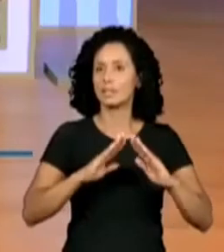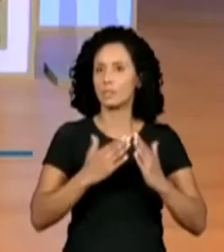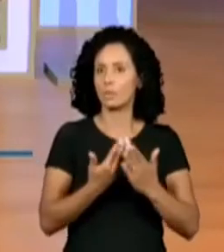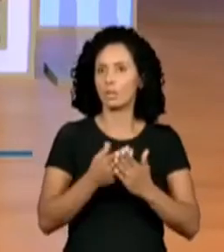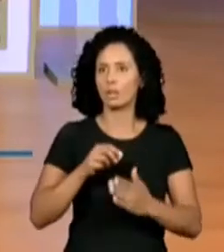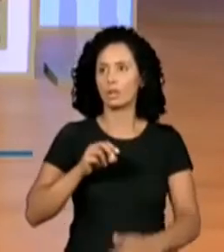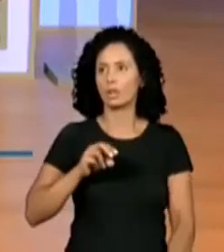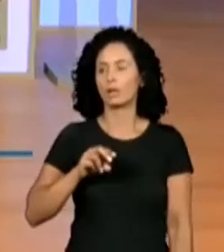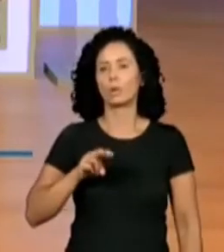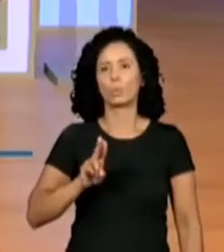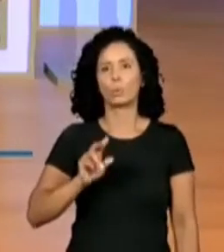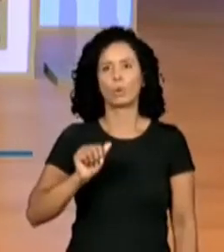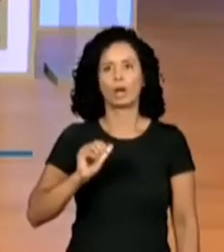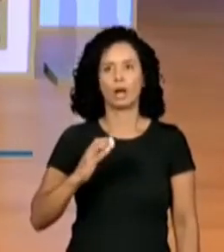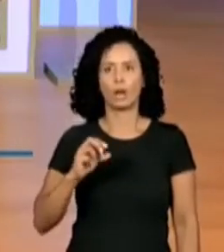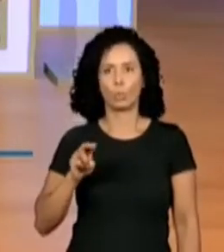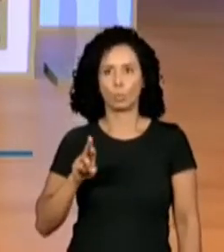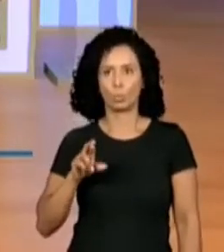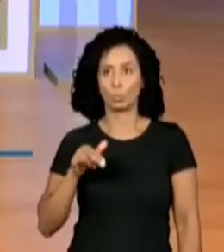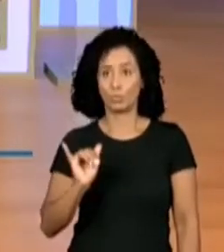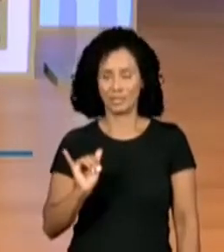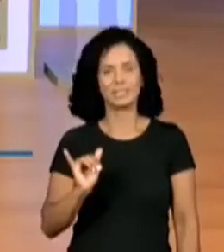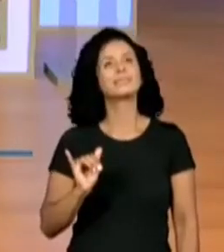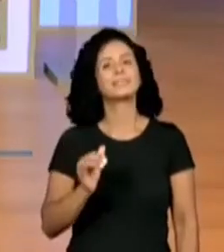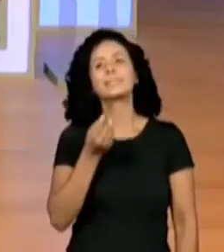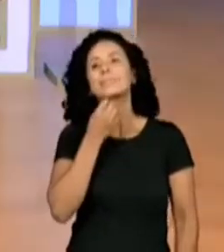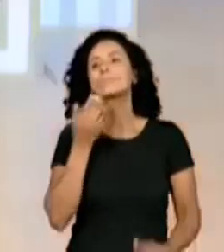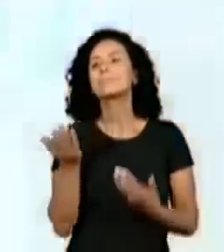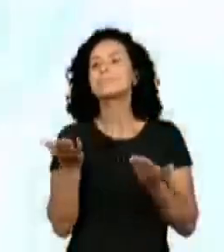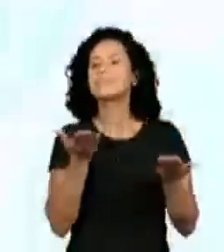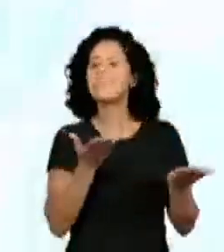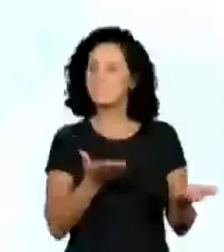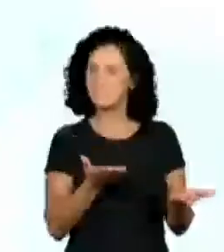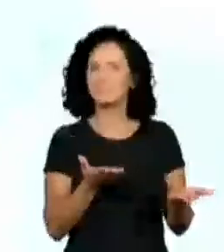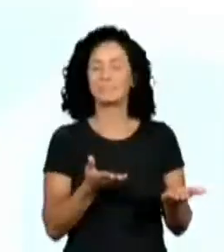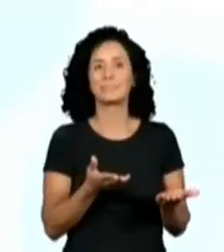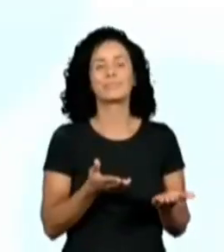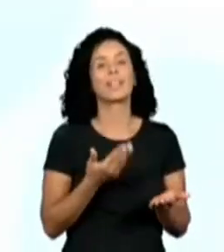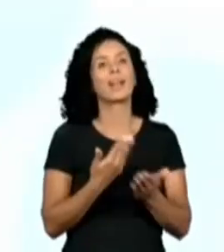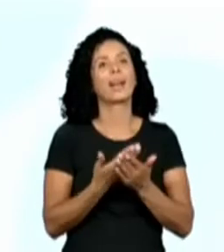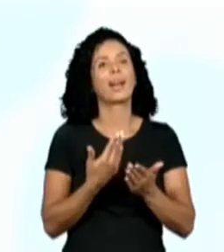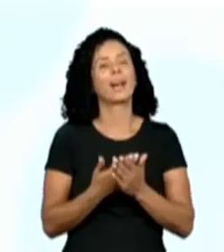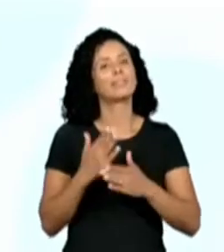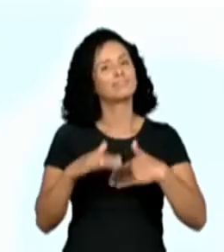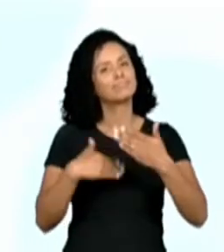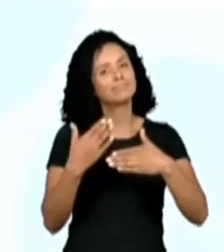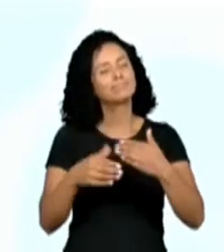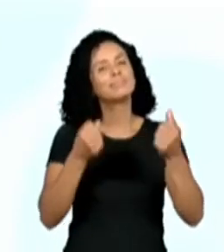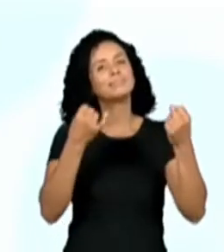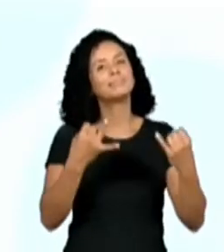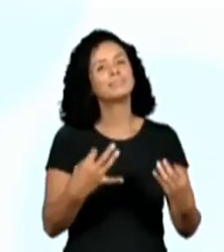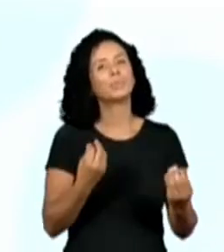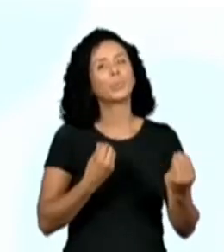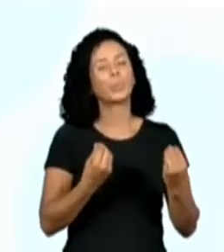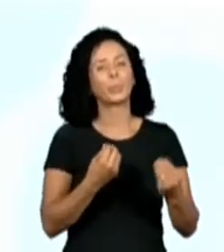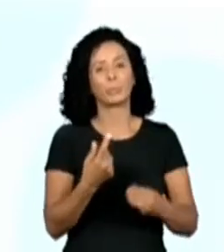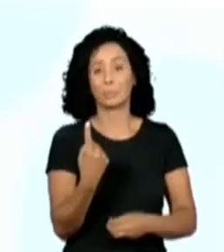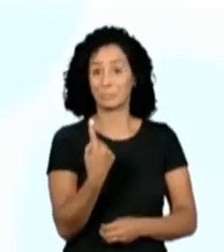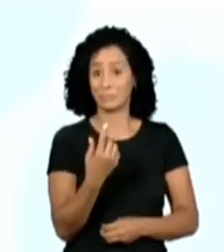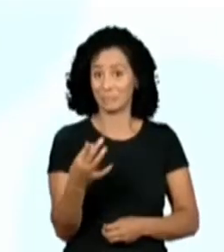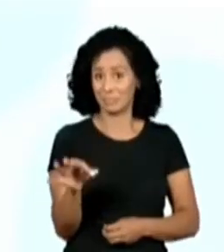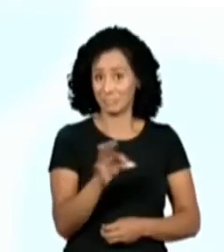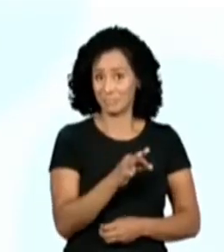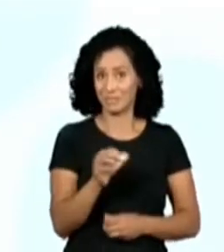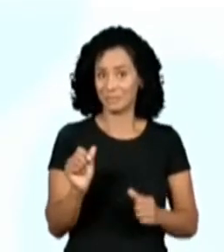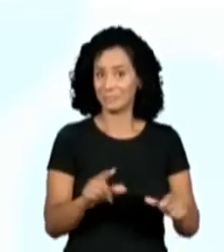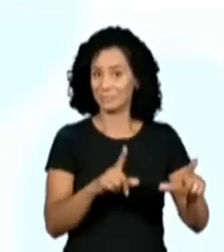Assis Bastos. That's it. All right. Let's go on. Vamos aqui para frente falando da nossa primeira página. A gente vai lá para